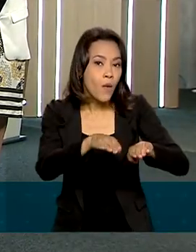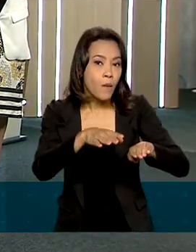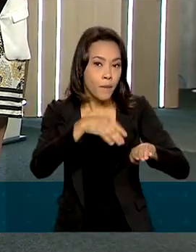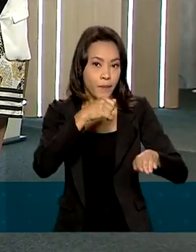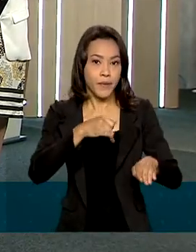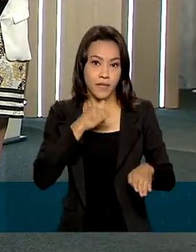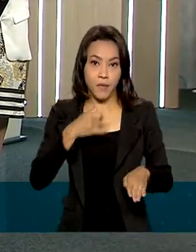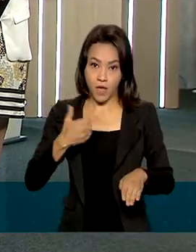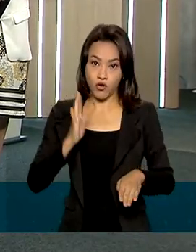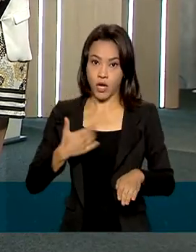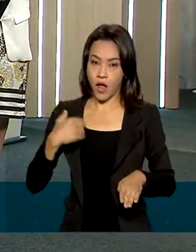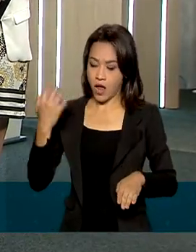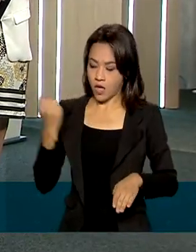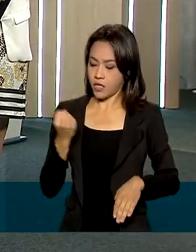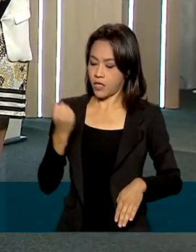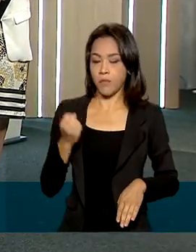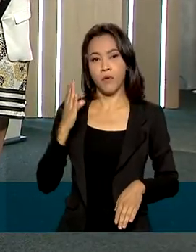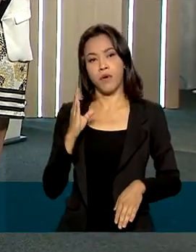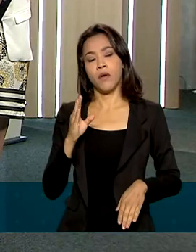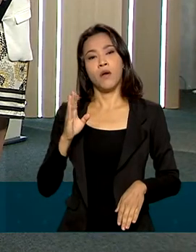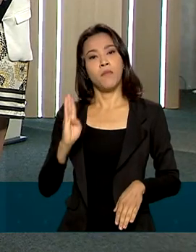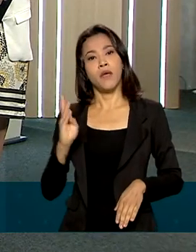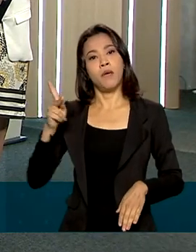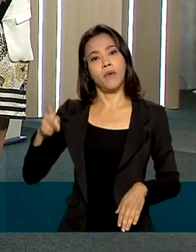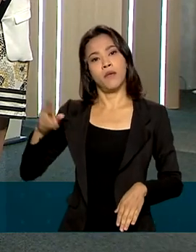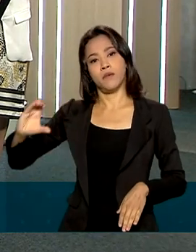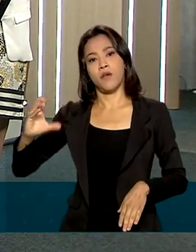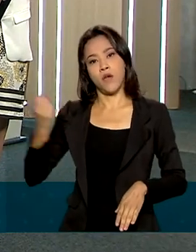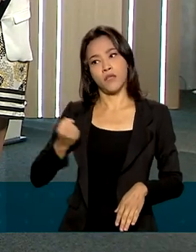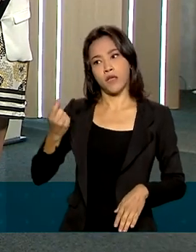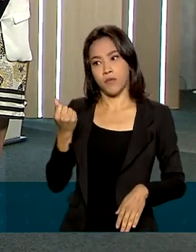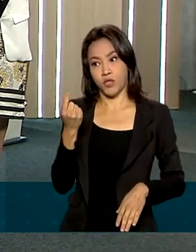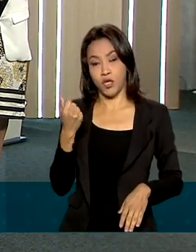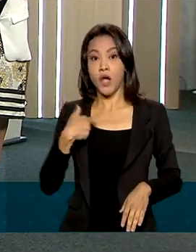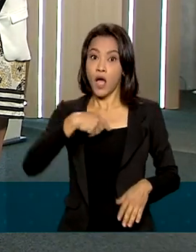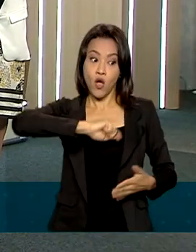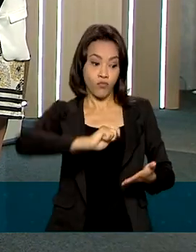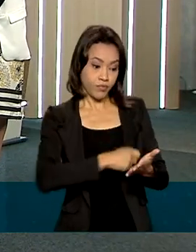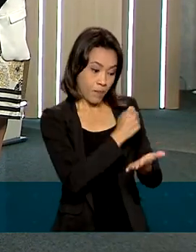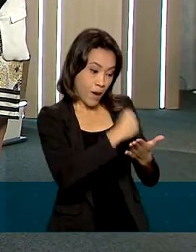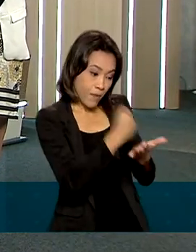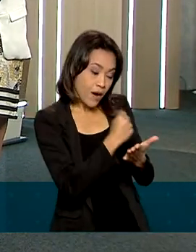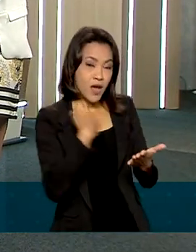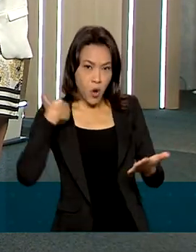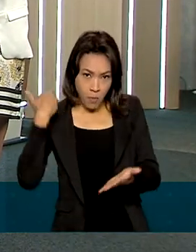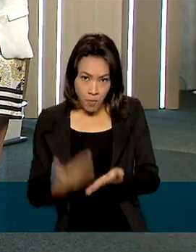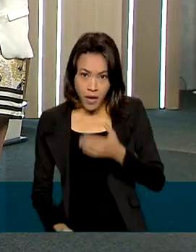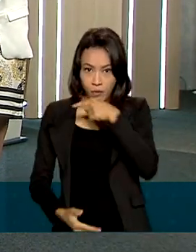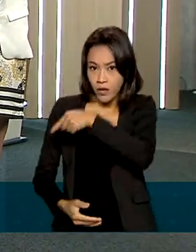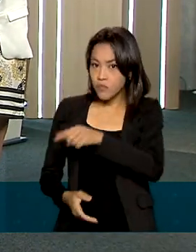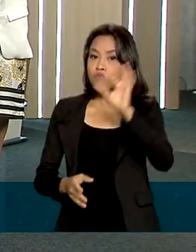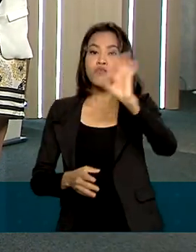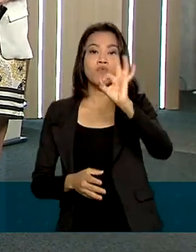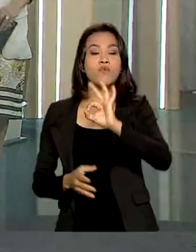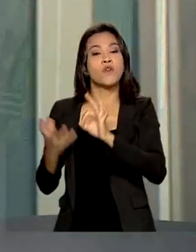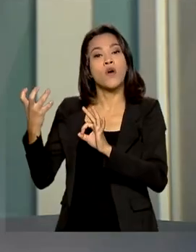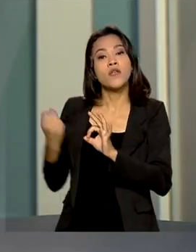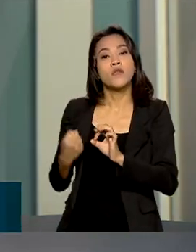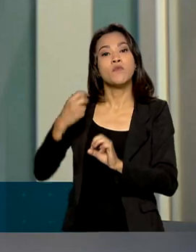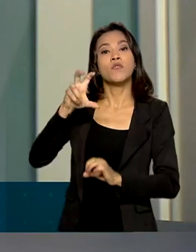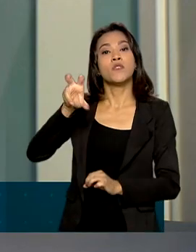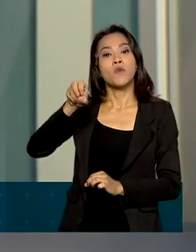carteira de trabalho, ela não perde o seu benefício. Ela passa a ganhar ainda 50% do seu benefício, ou seja,